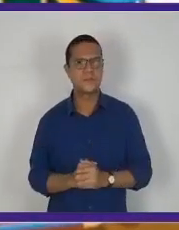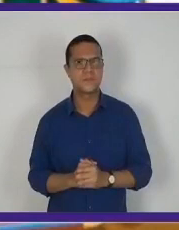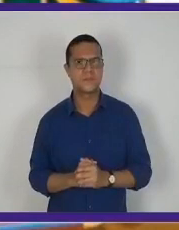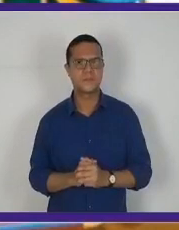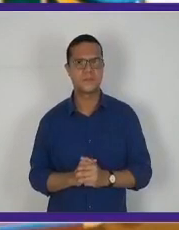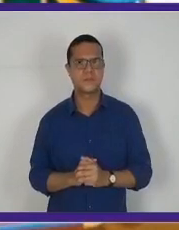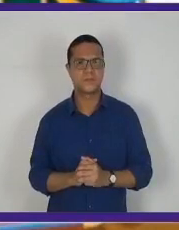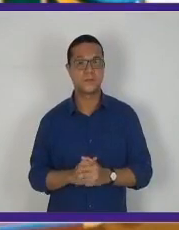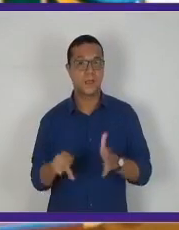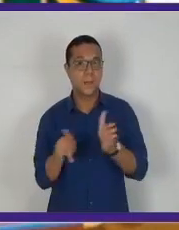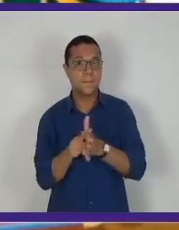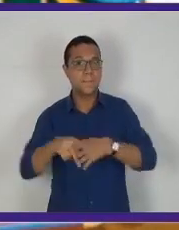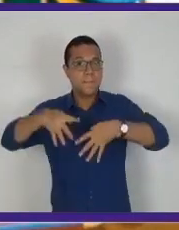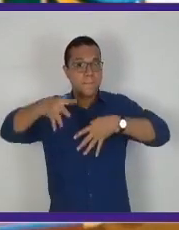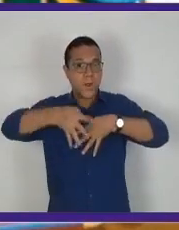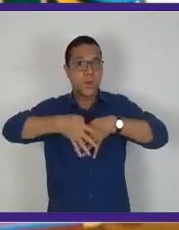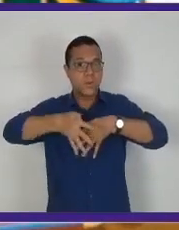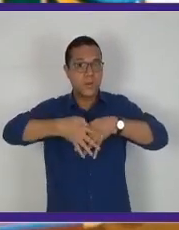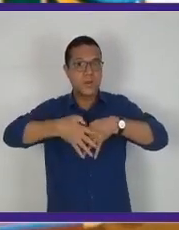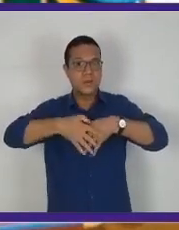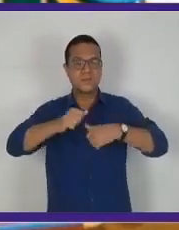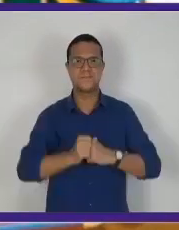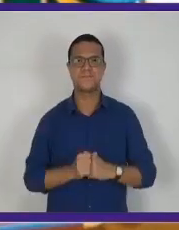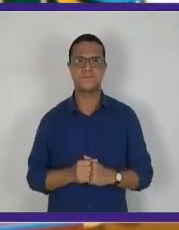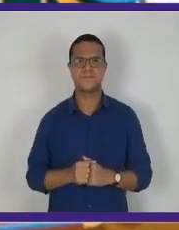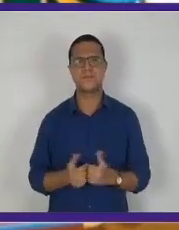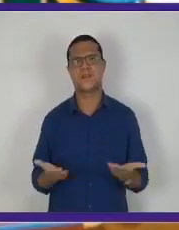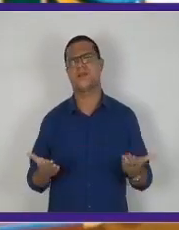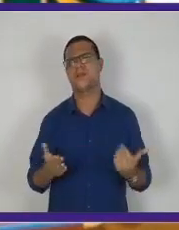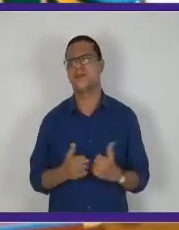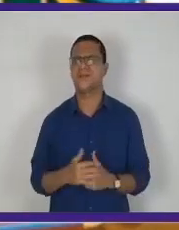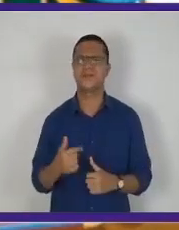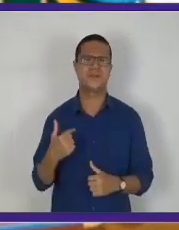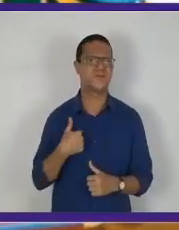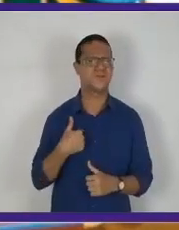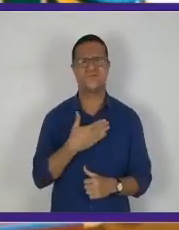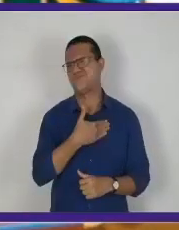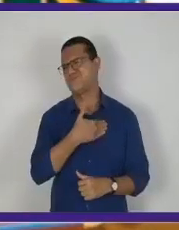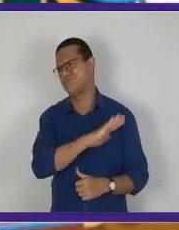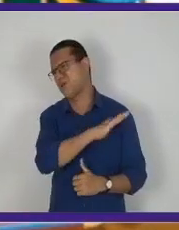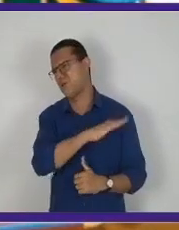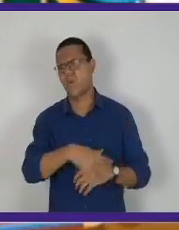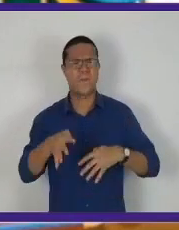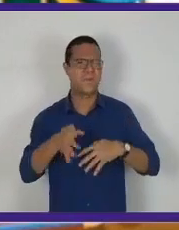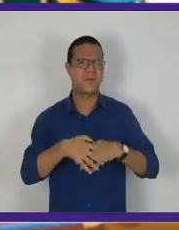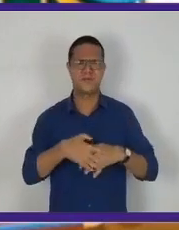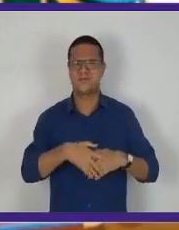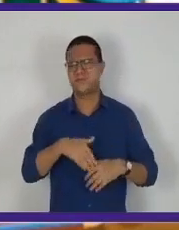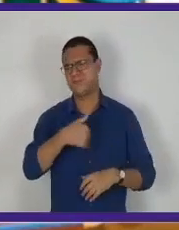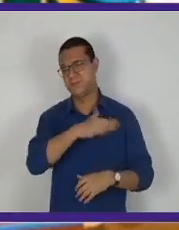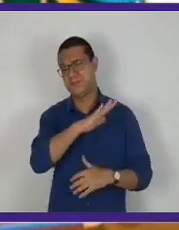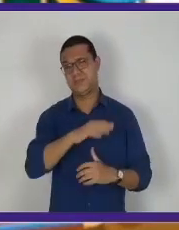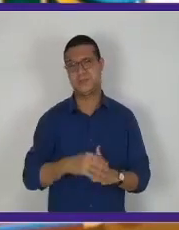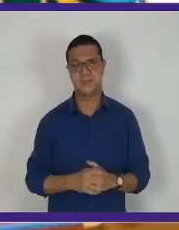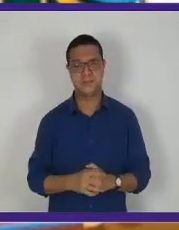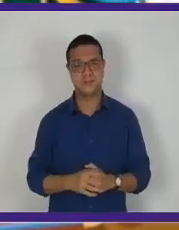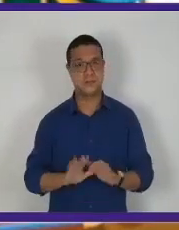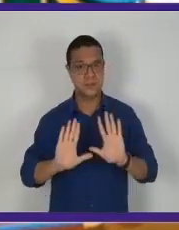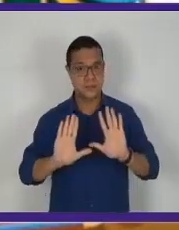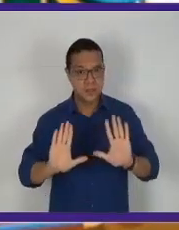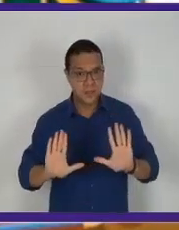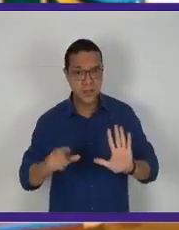é de matemática. Ai, Diana, matemática. Eu detesto matemática. Eu não gosto.